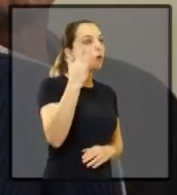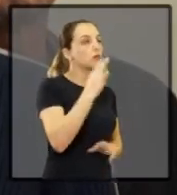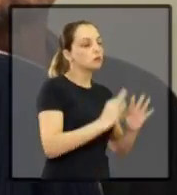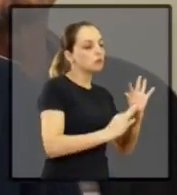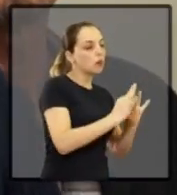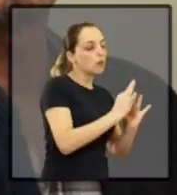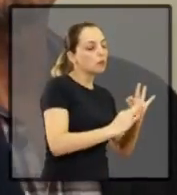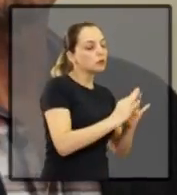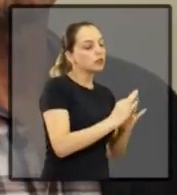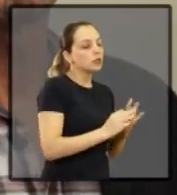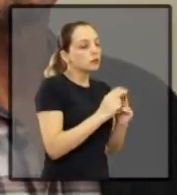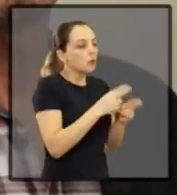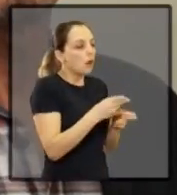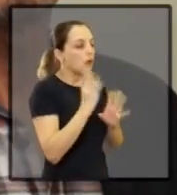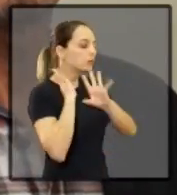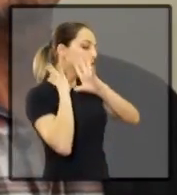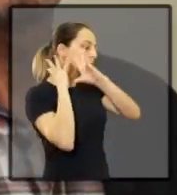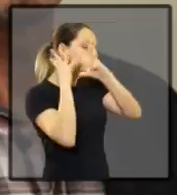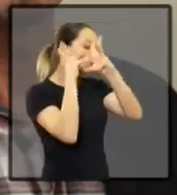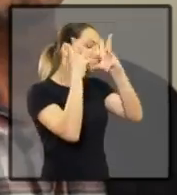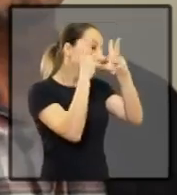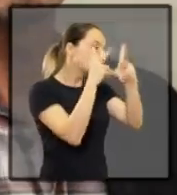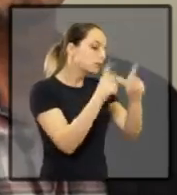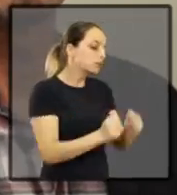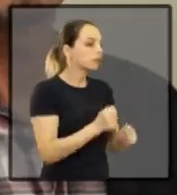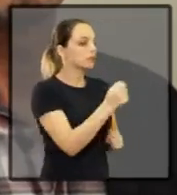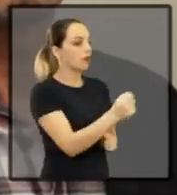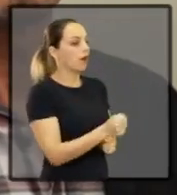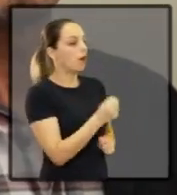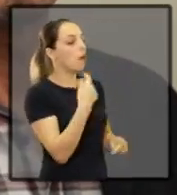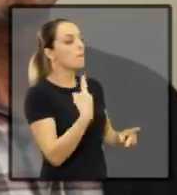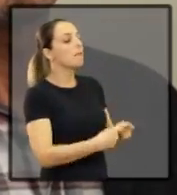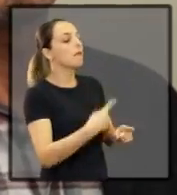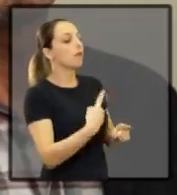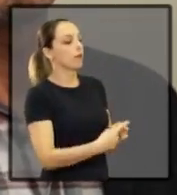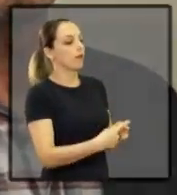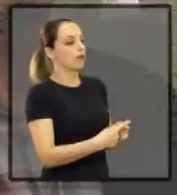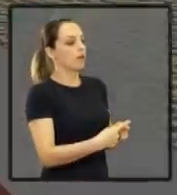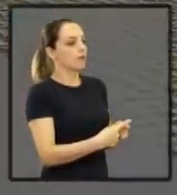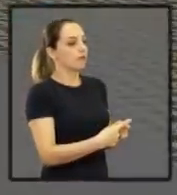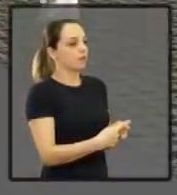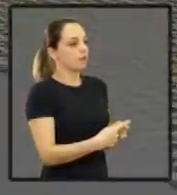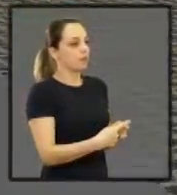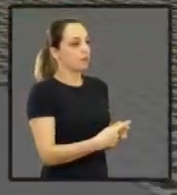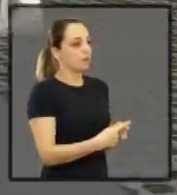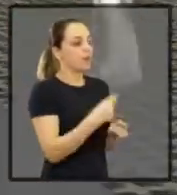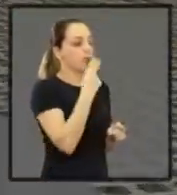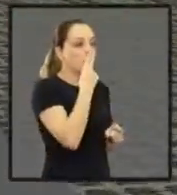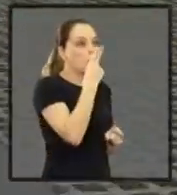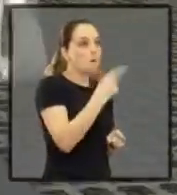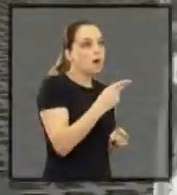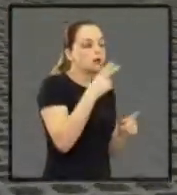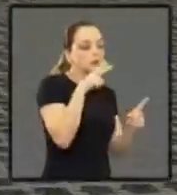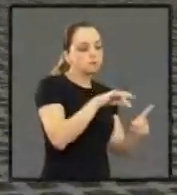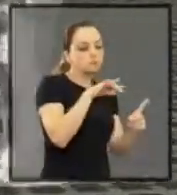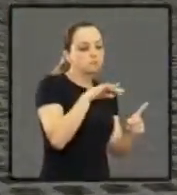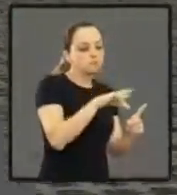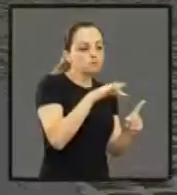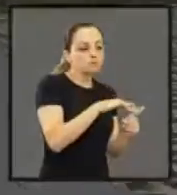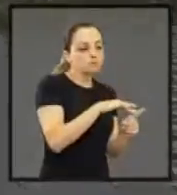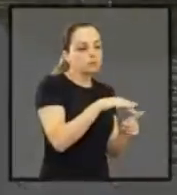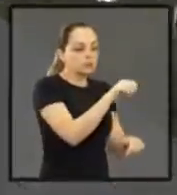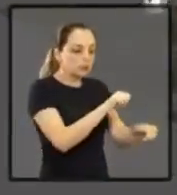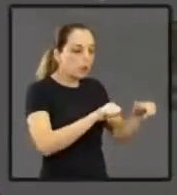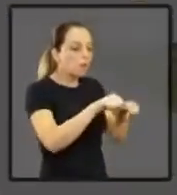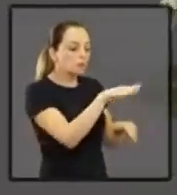projeto desse há muito tempo na cidade de Araraquara, até porque eu penso que essa intervenção na